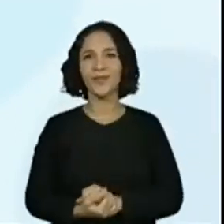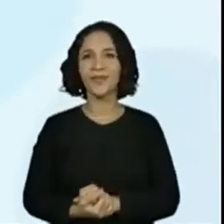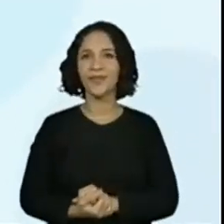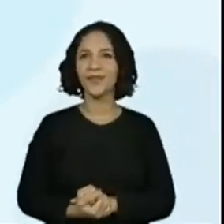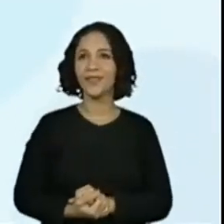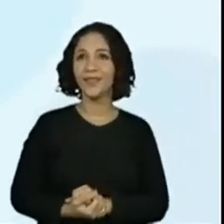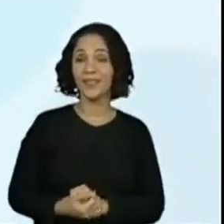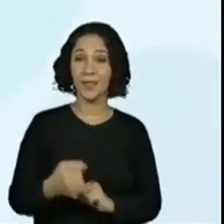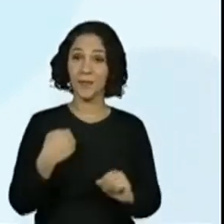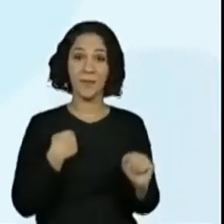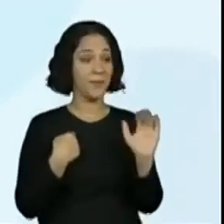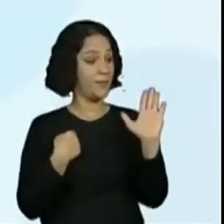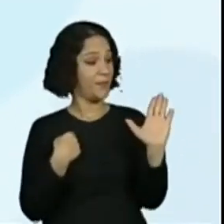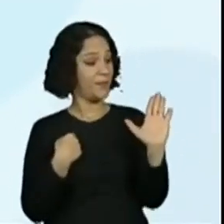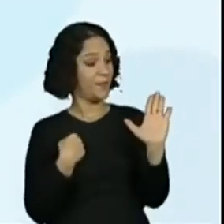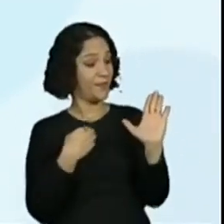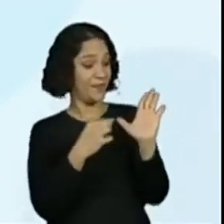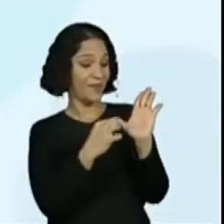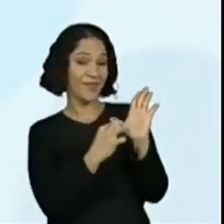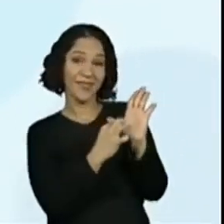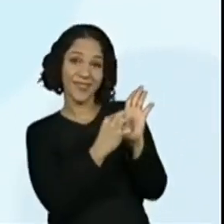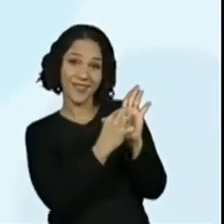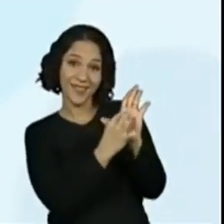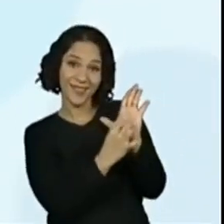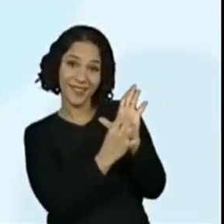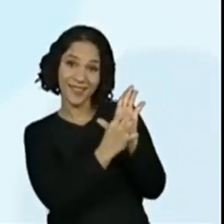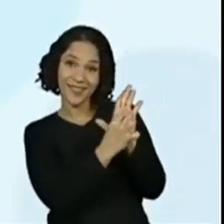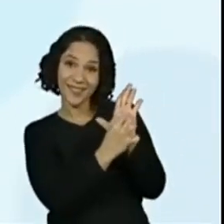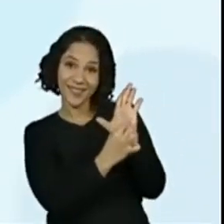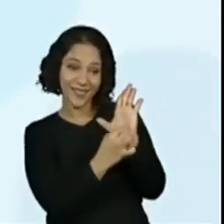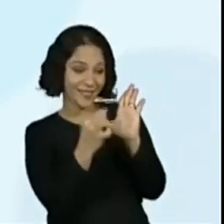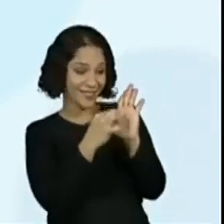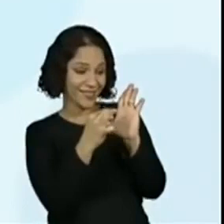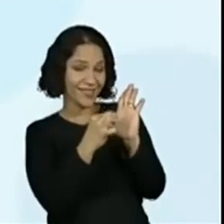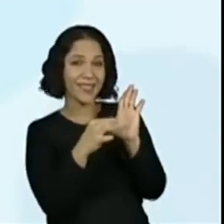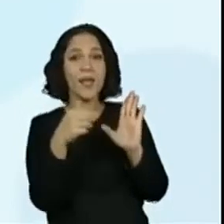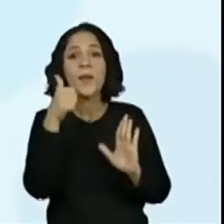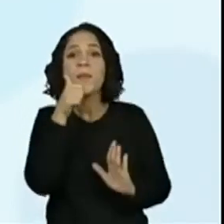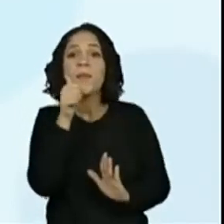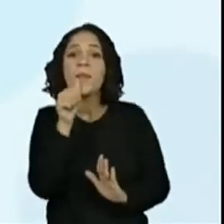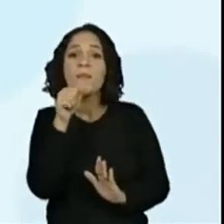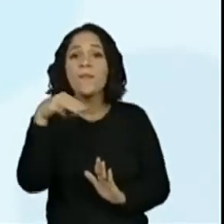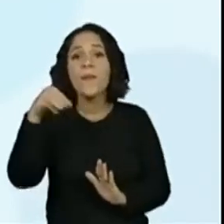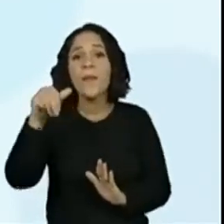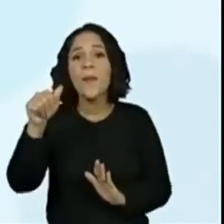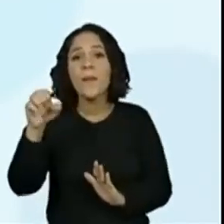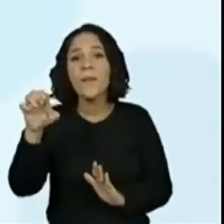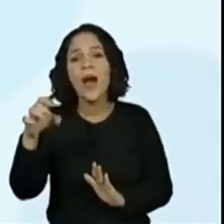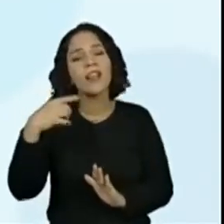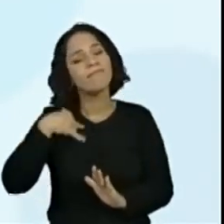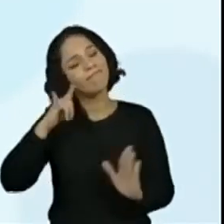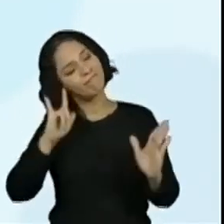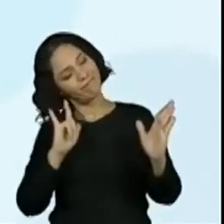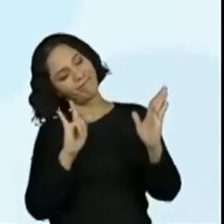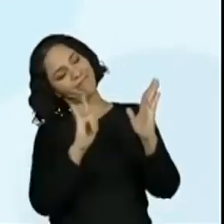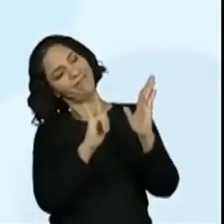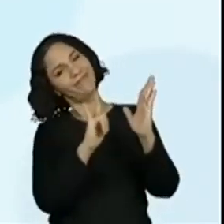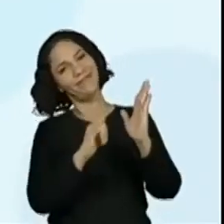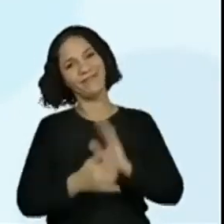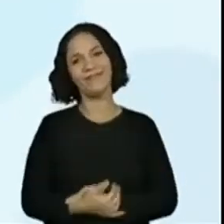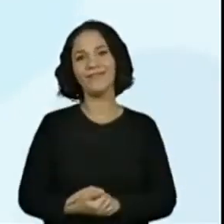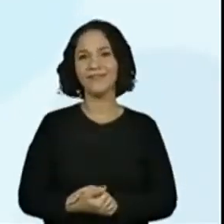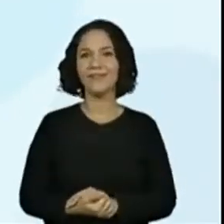Na palma da minha mão, trago uma consoante. Com ela escrevo mamãe, a quem amo bastante.